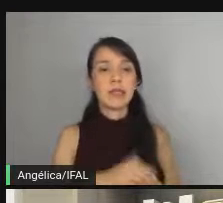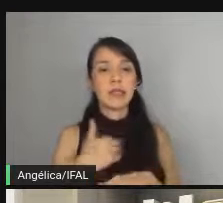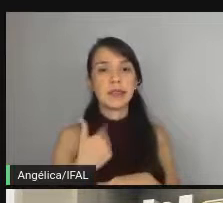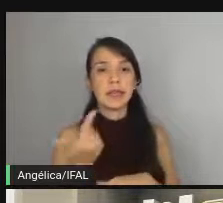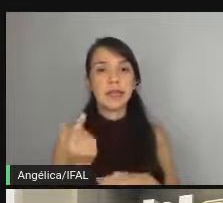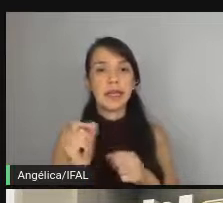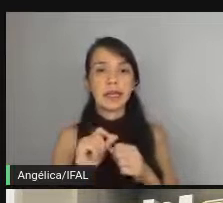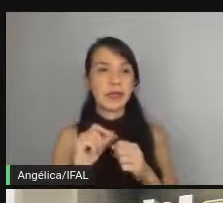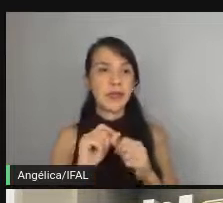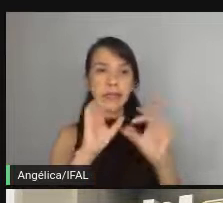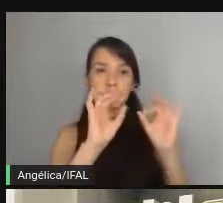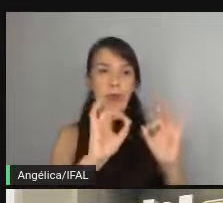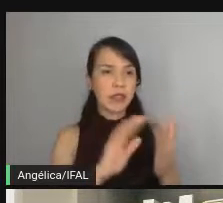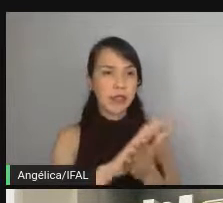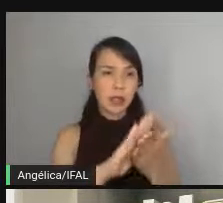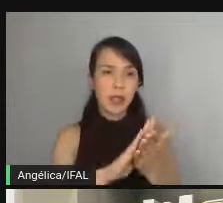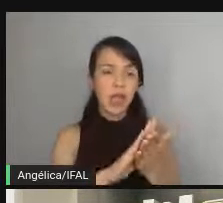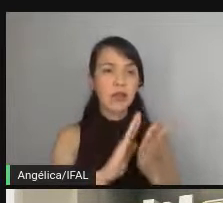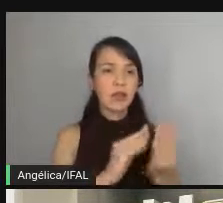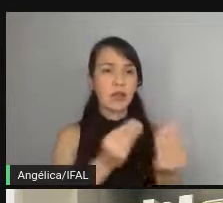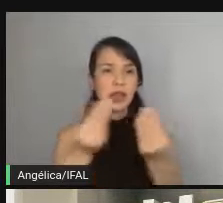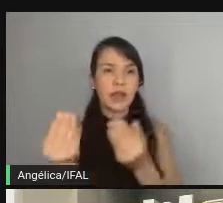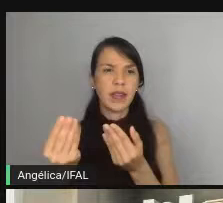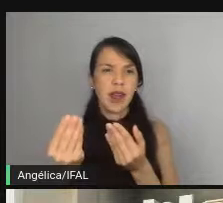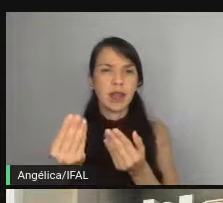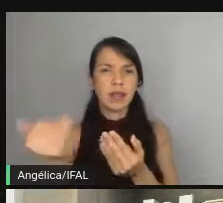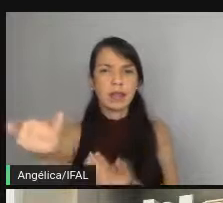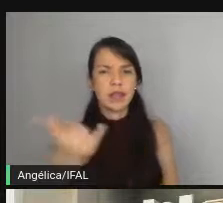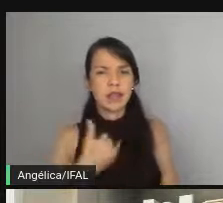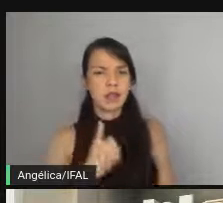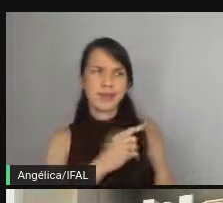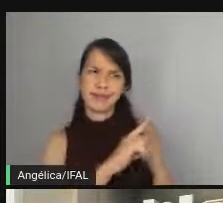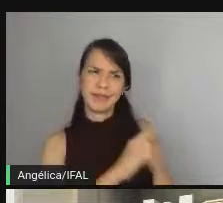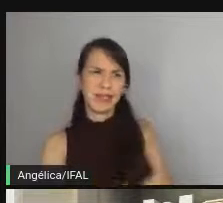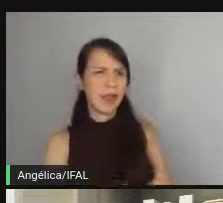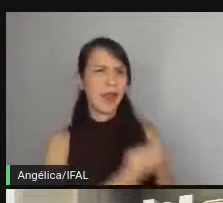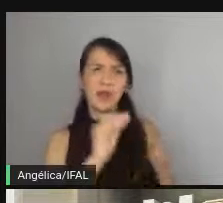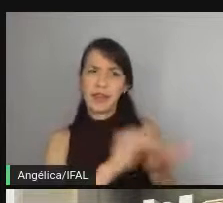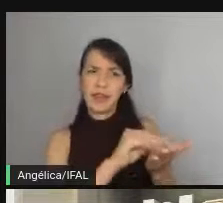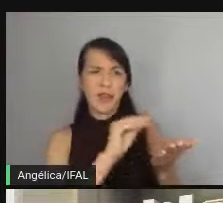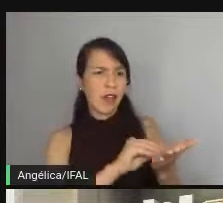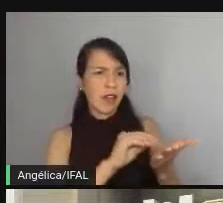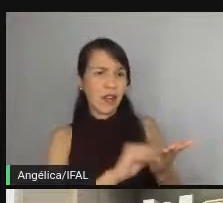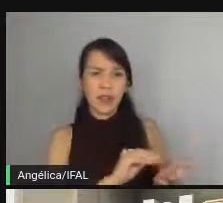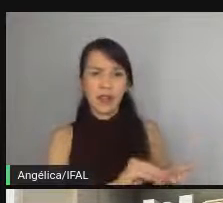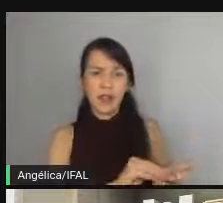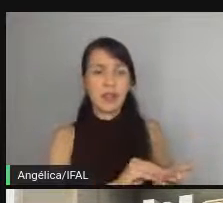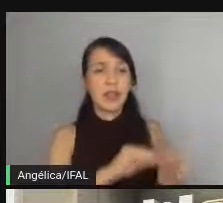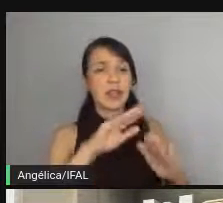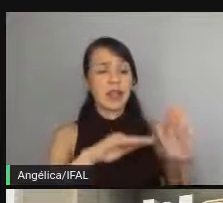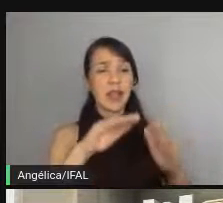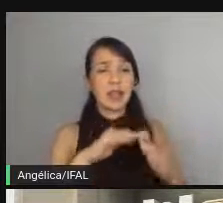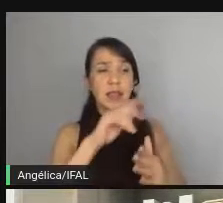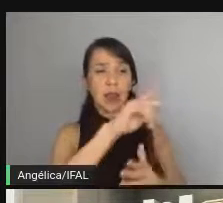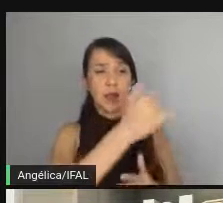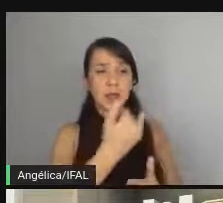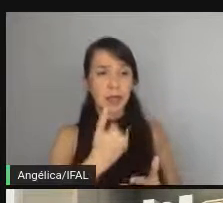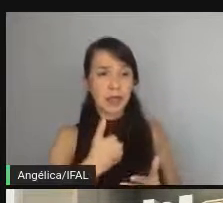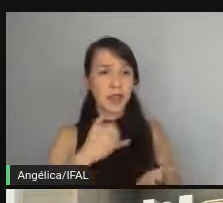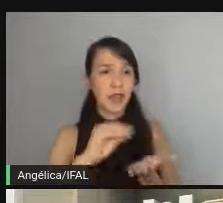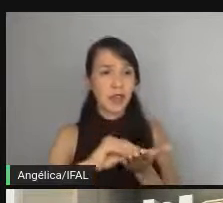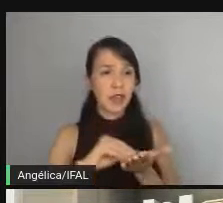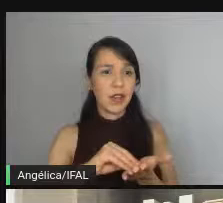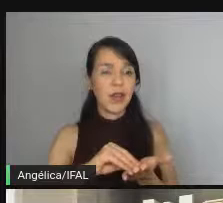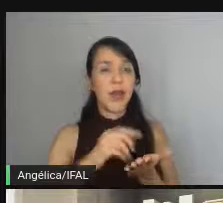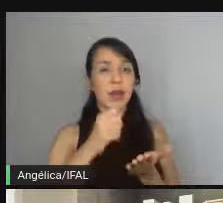fazer especificações, chegava na entrega e falou não, não era isso. Ainda faltou isso, isso e isso. E às vezes, o que o cara falava que faltava,